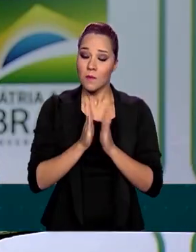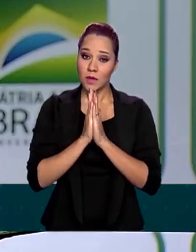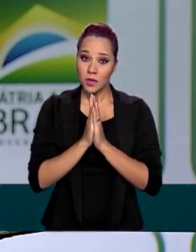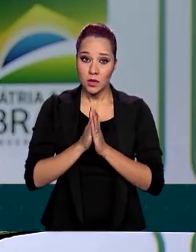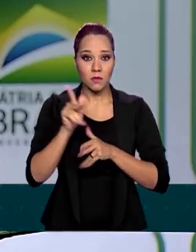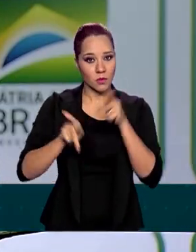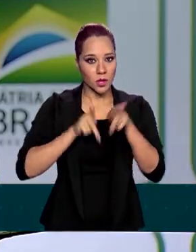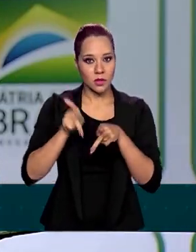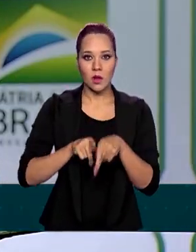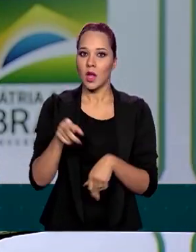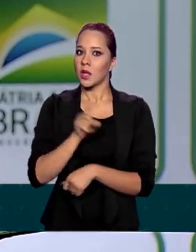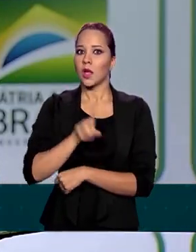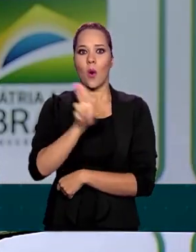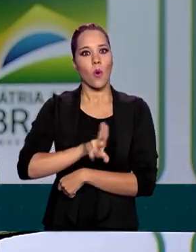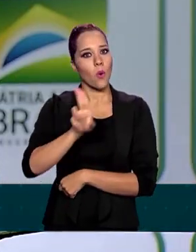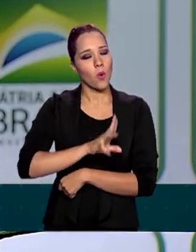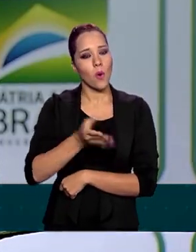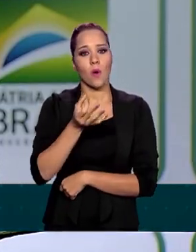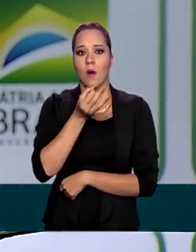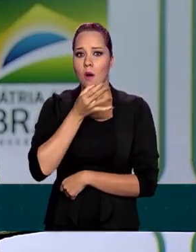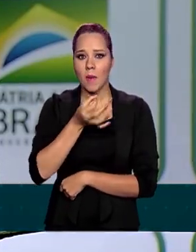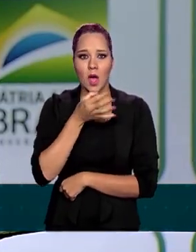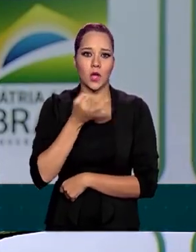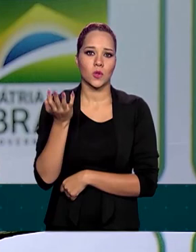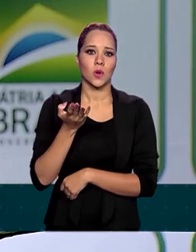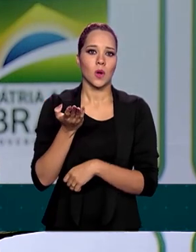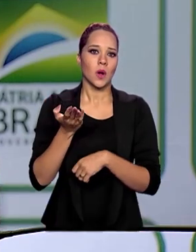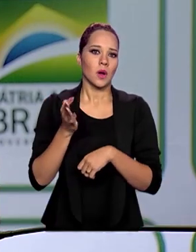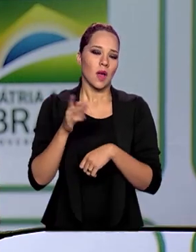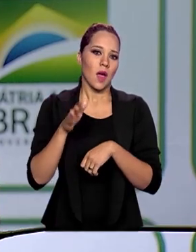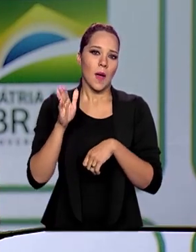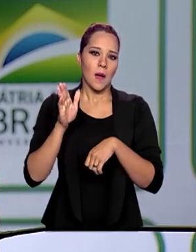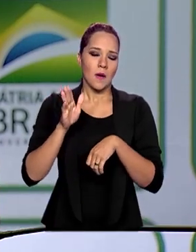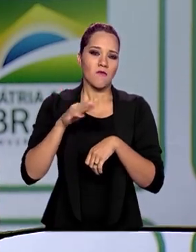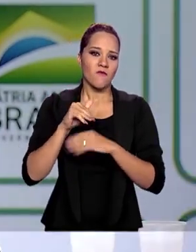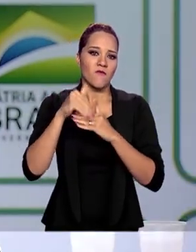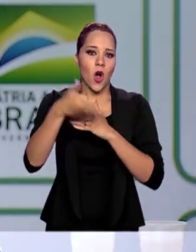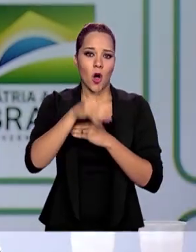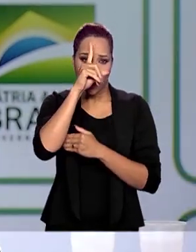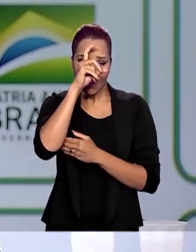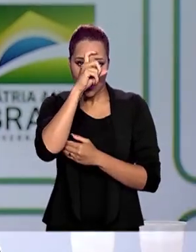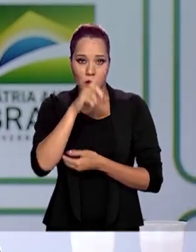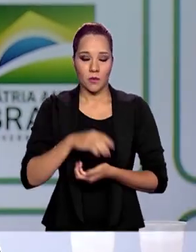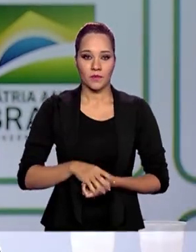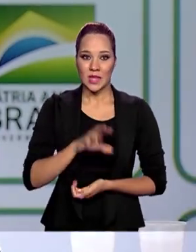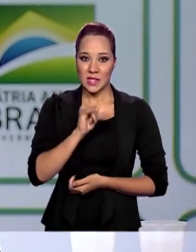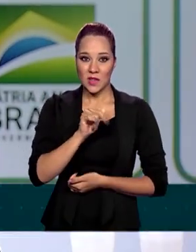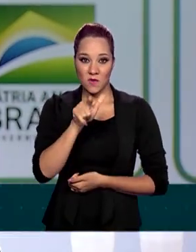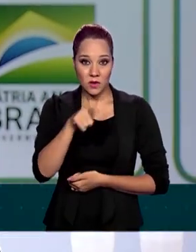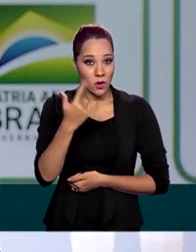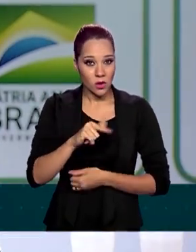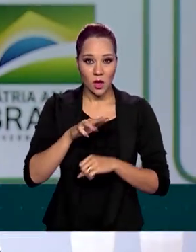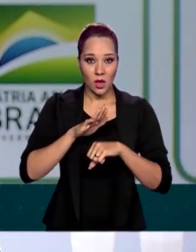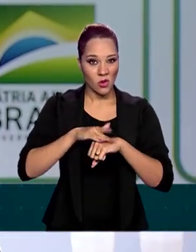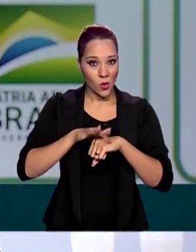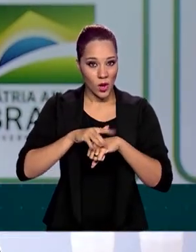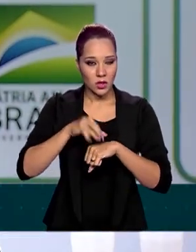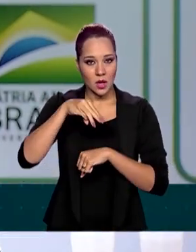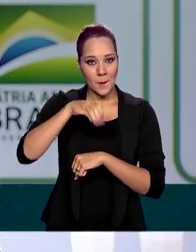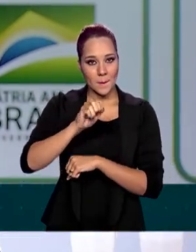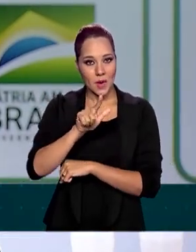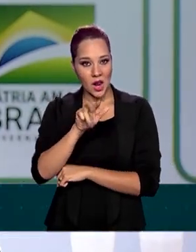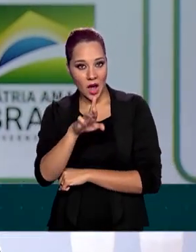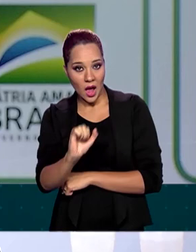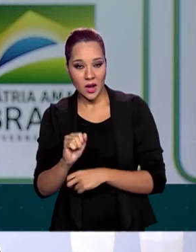população. Não usem esse medicamento de forma fora do ambiente hospitalar. Se você não tem malária, se você não está em área de